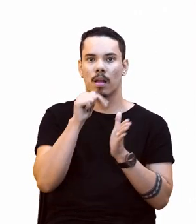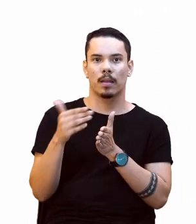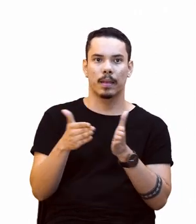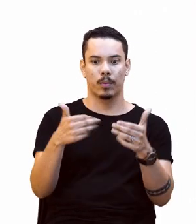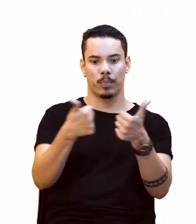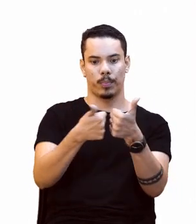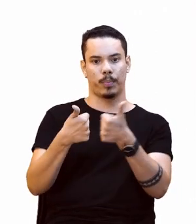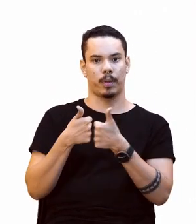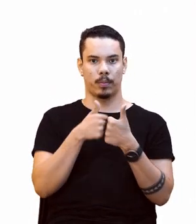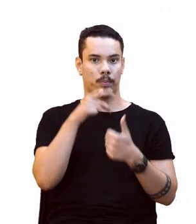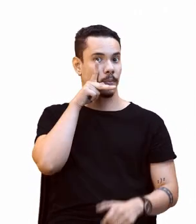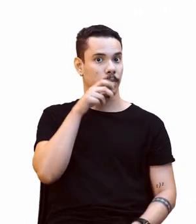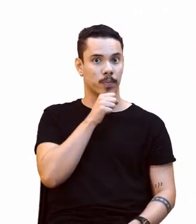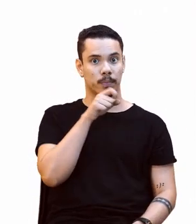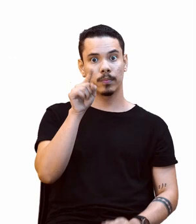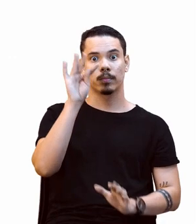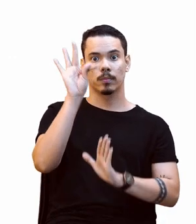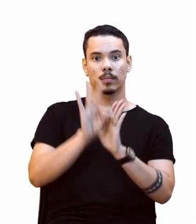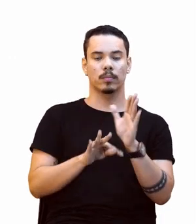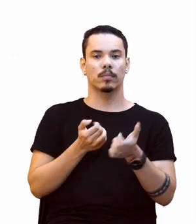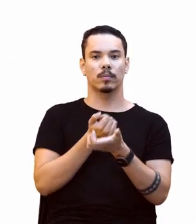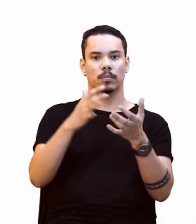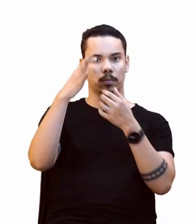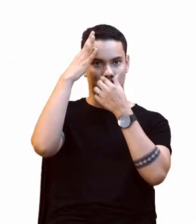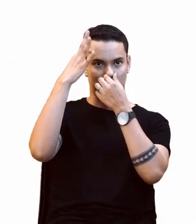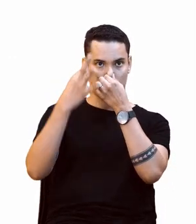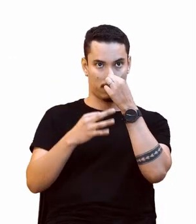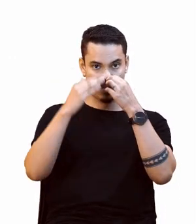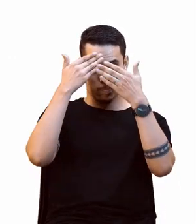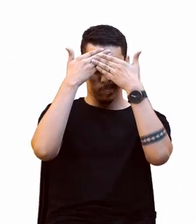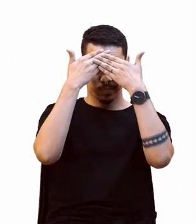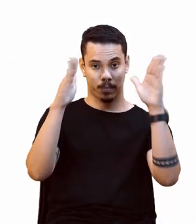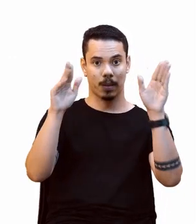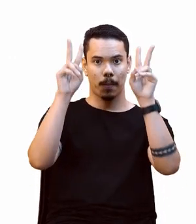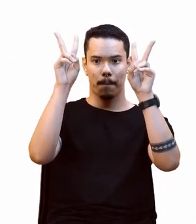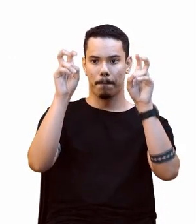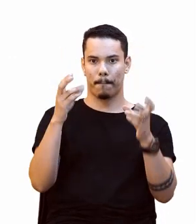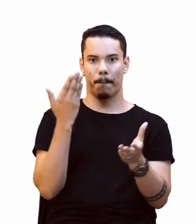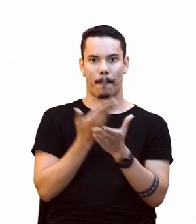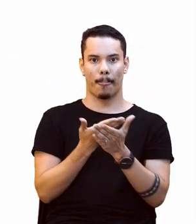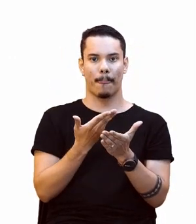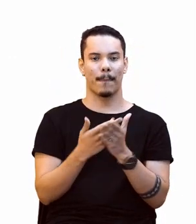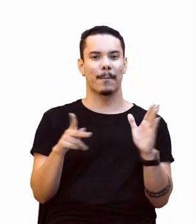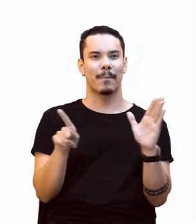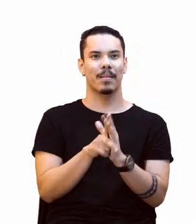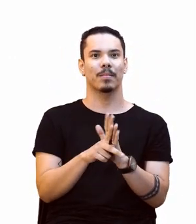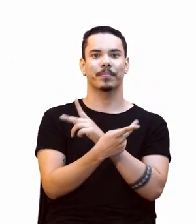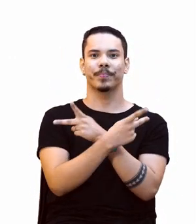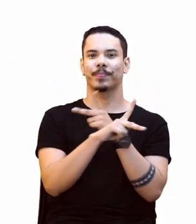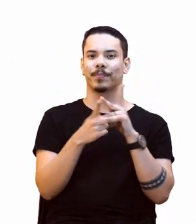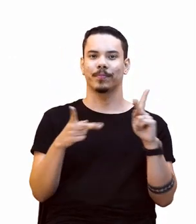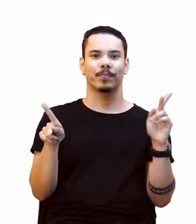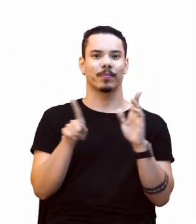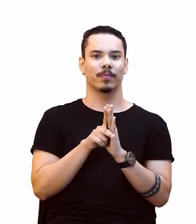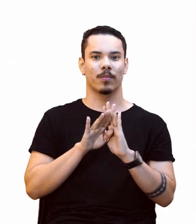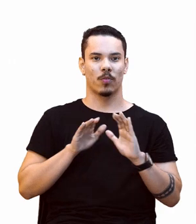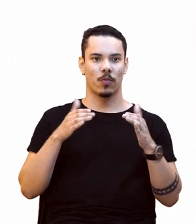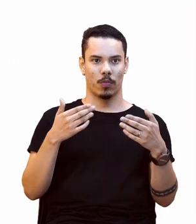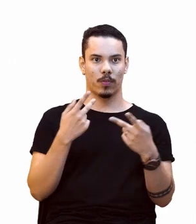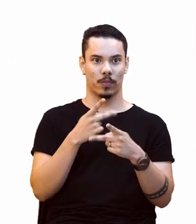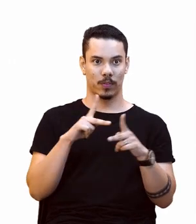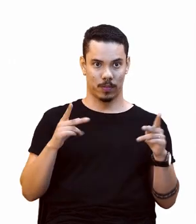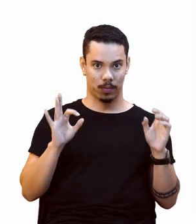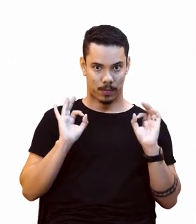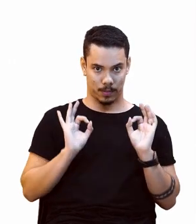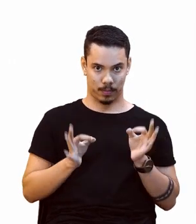texto irá oferecer uma compreensão mais ampla do assunto abordado na aula específico, né? Tá aqui, Ele